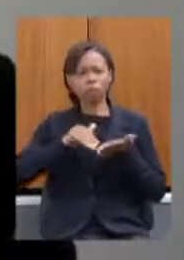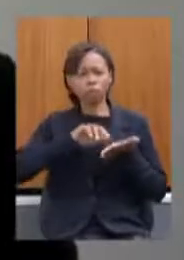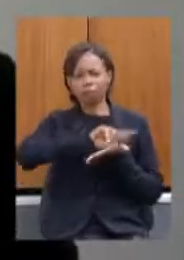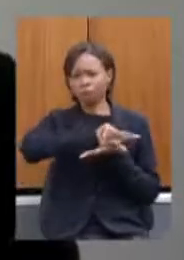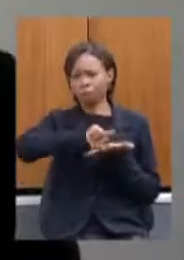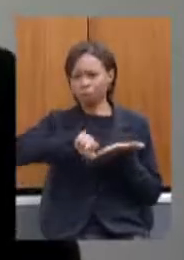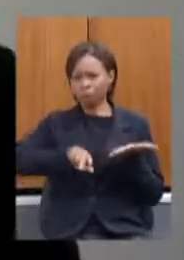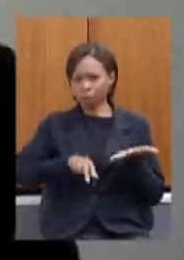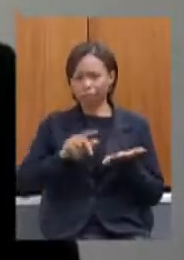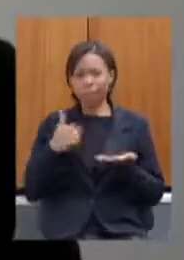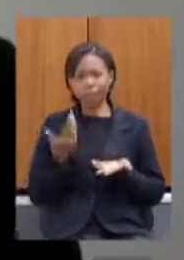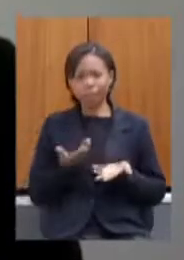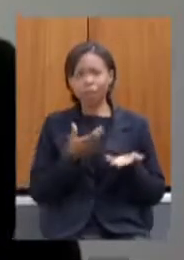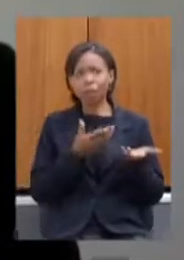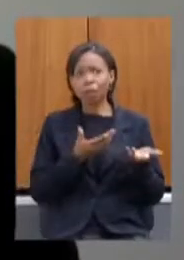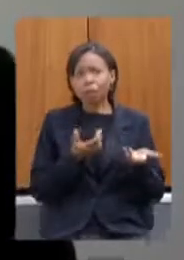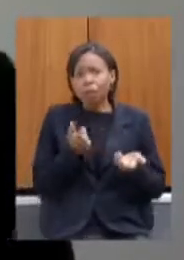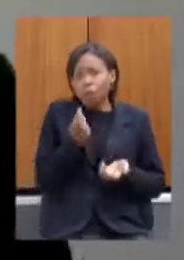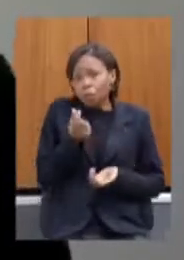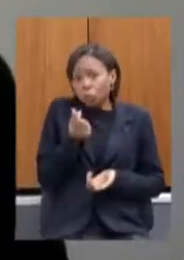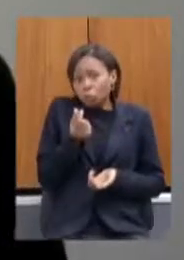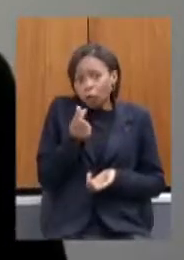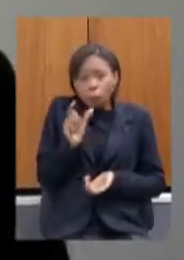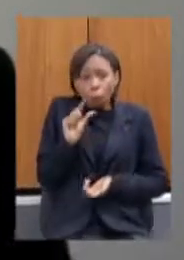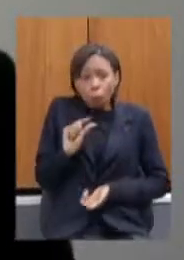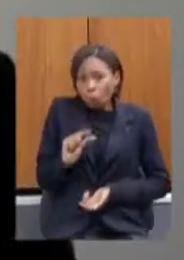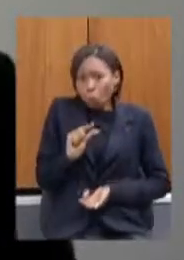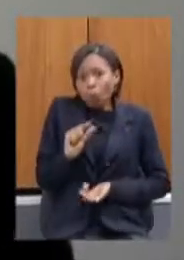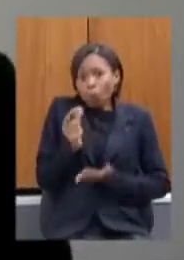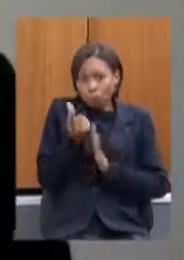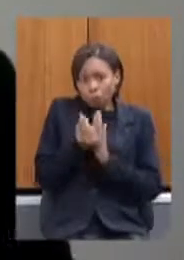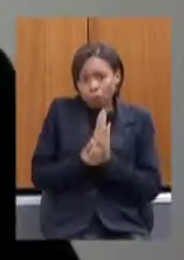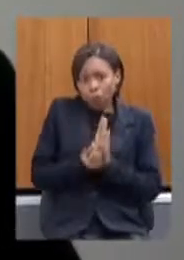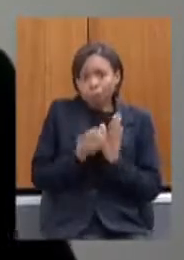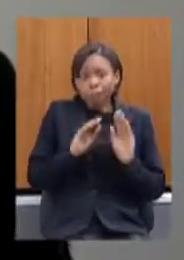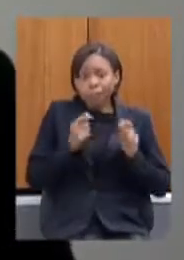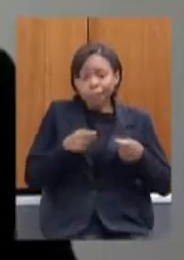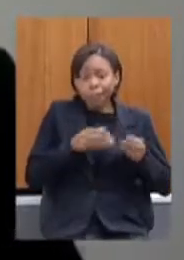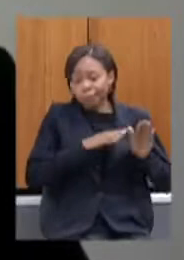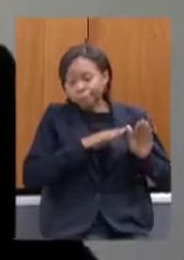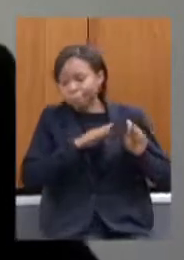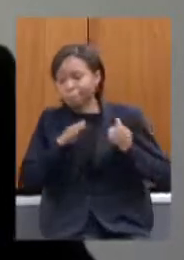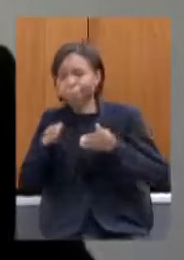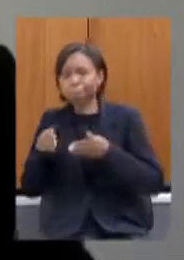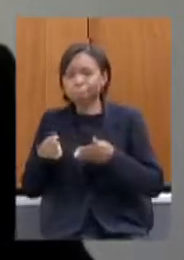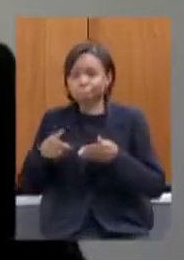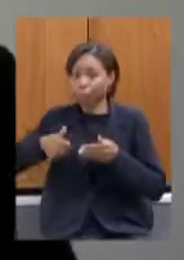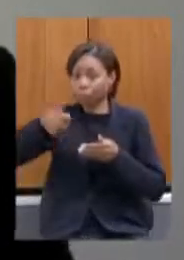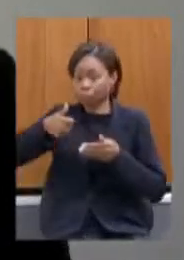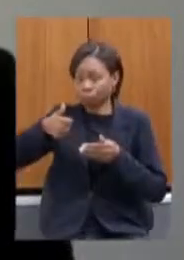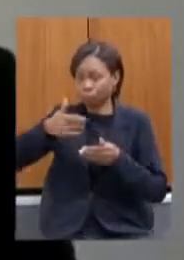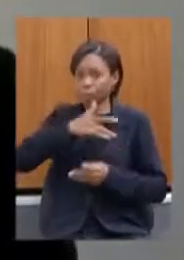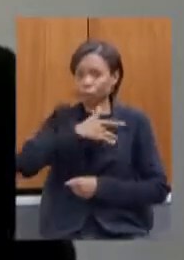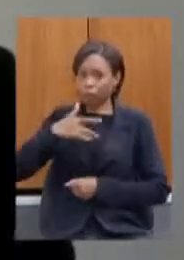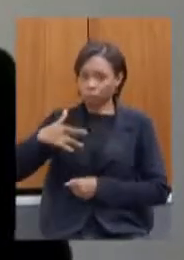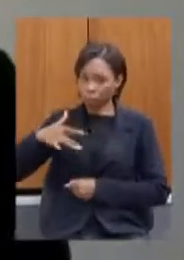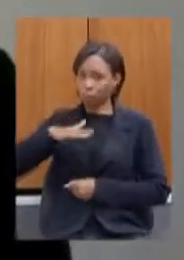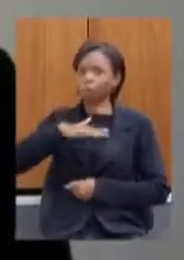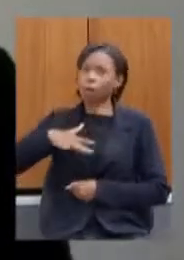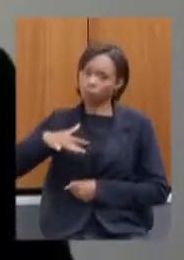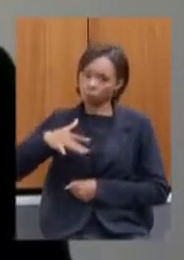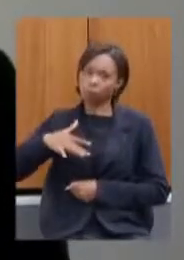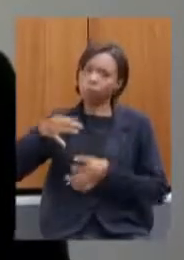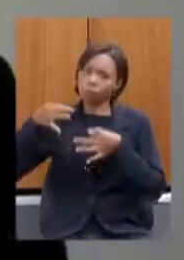redirecionamento quando se tem pouco recurso deputado a gente tem que direcionar para aquilo primeiro na saúde eu acho que isso ninguém tem dúvida